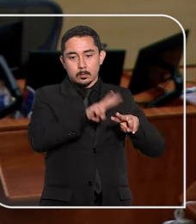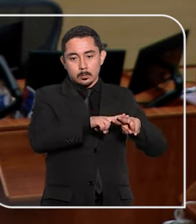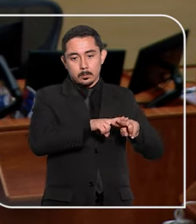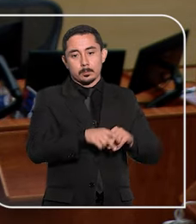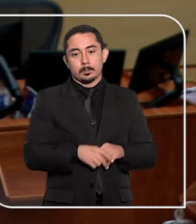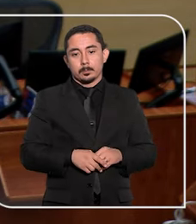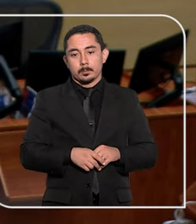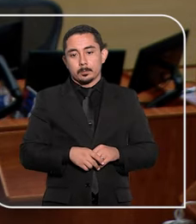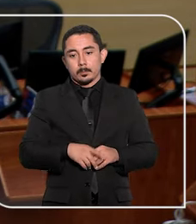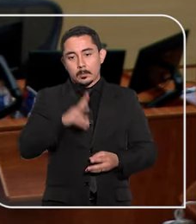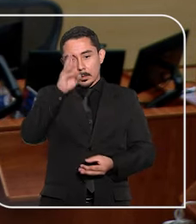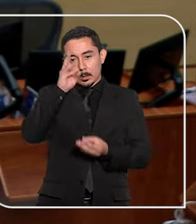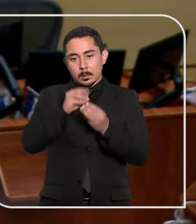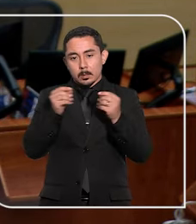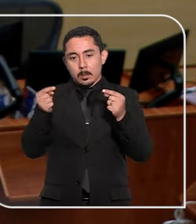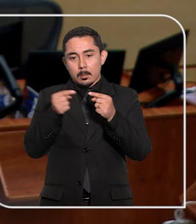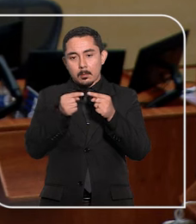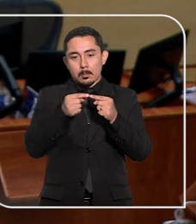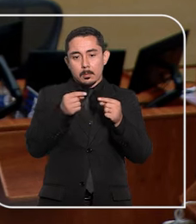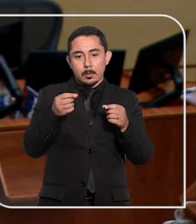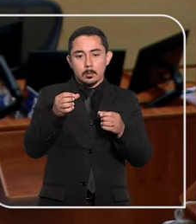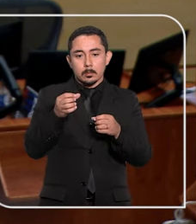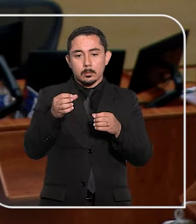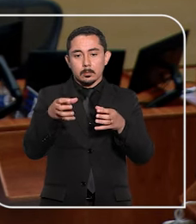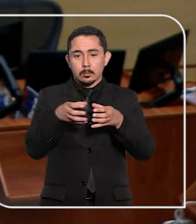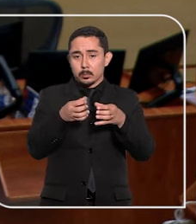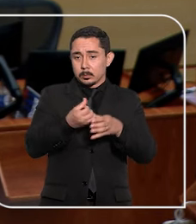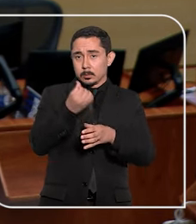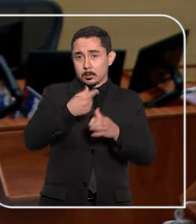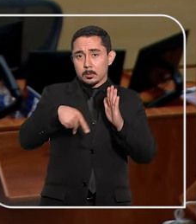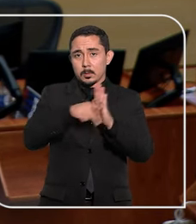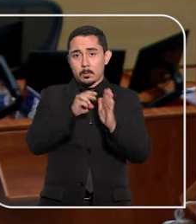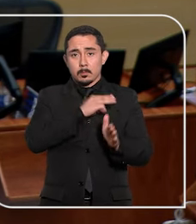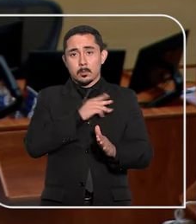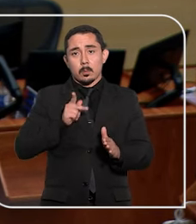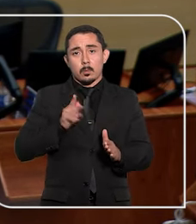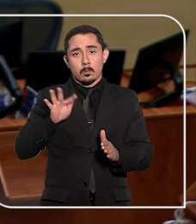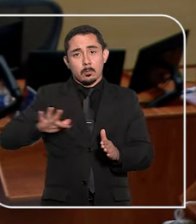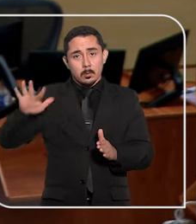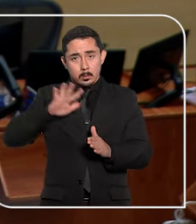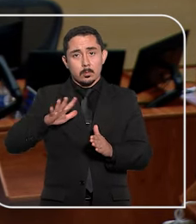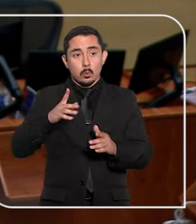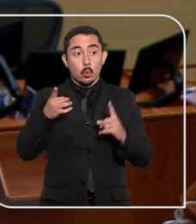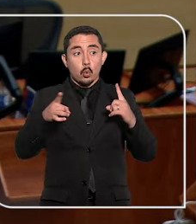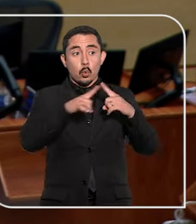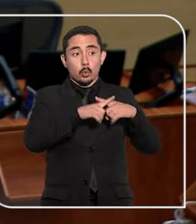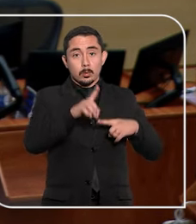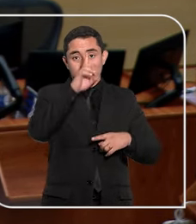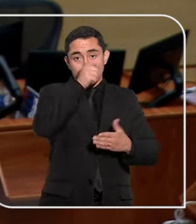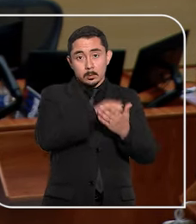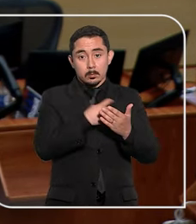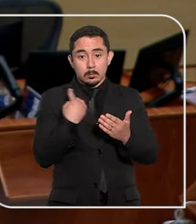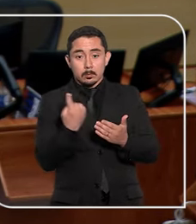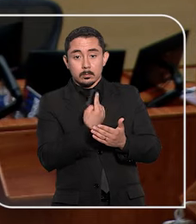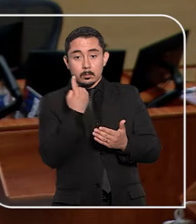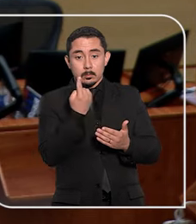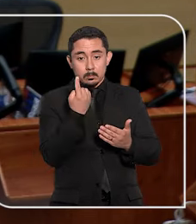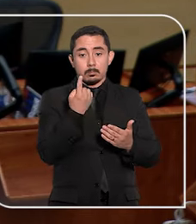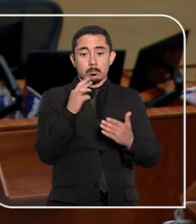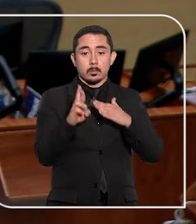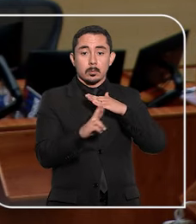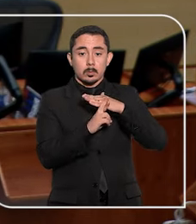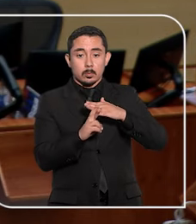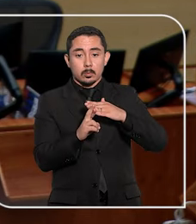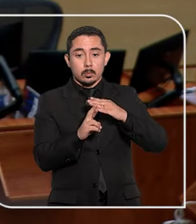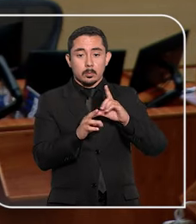Esse entendimento foi reafirmado pela 6ª Turma ao negar recurso do Ministério Público Federal contra a decisão monocrática do relator. O